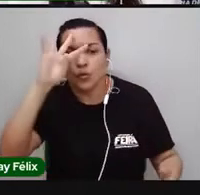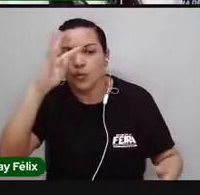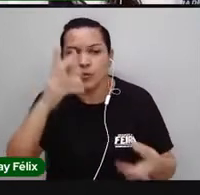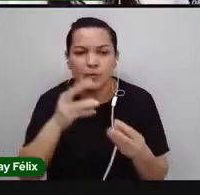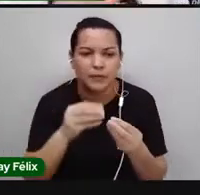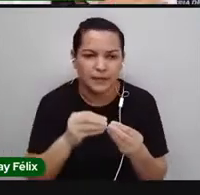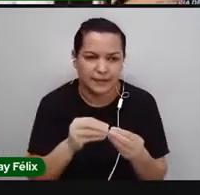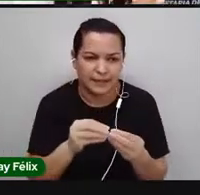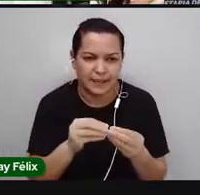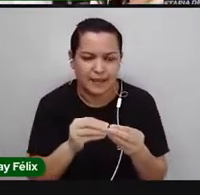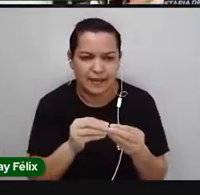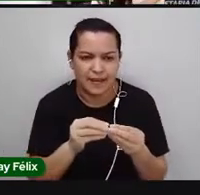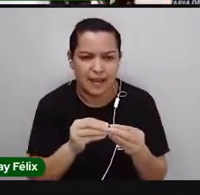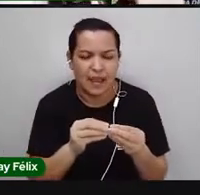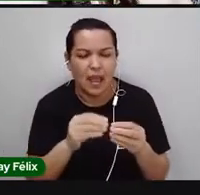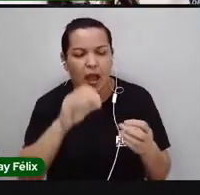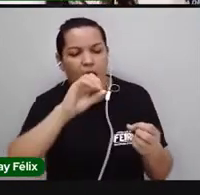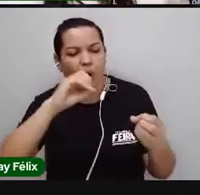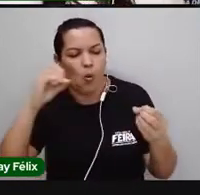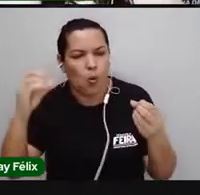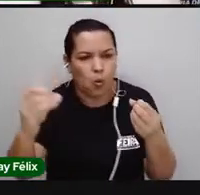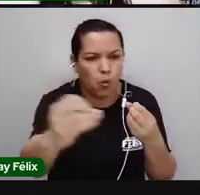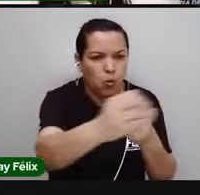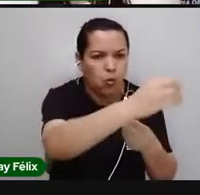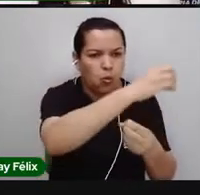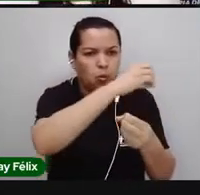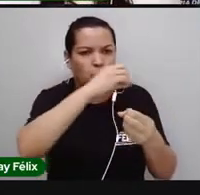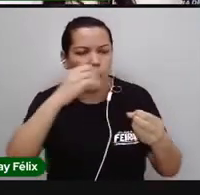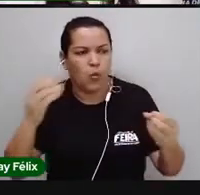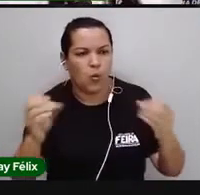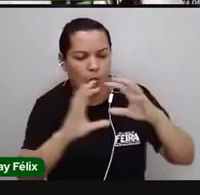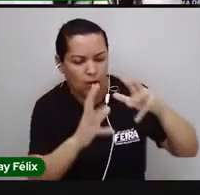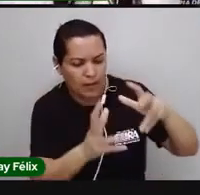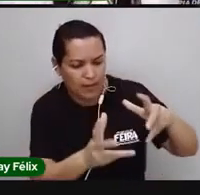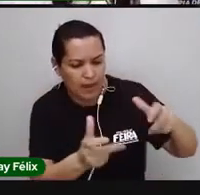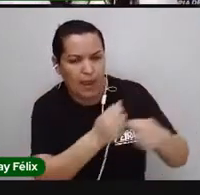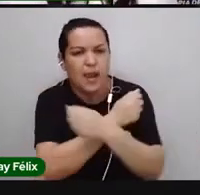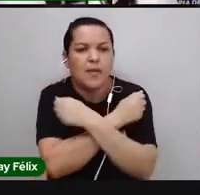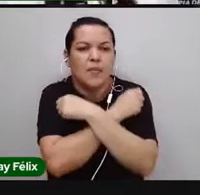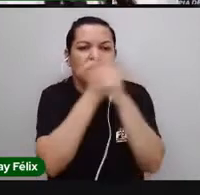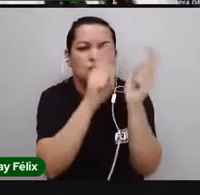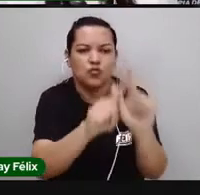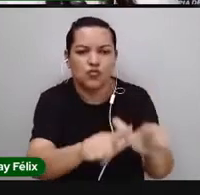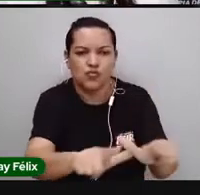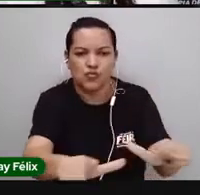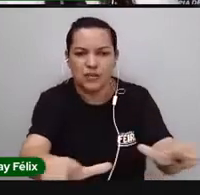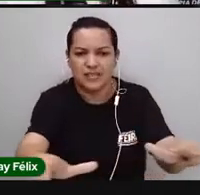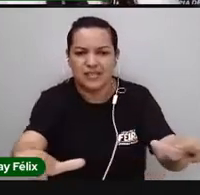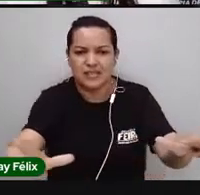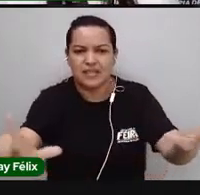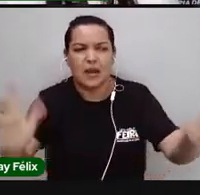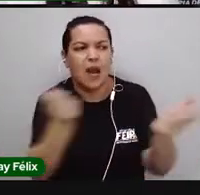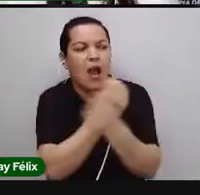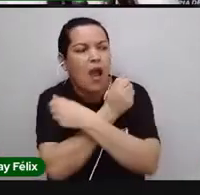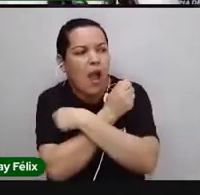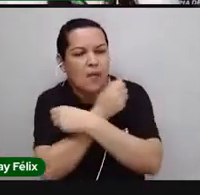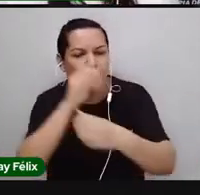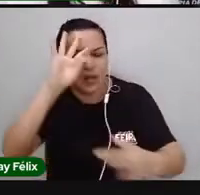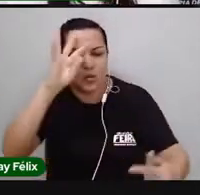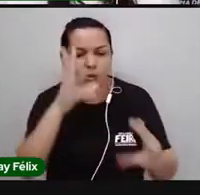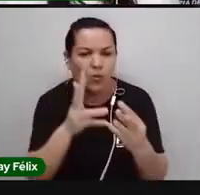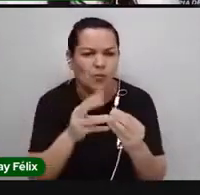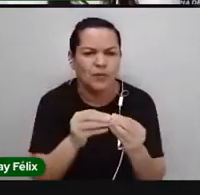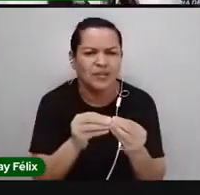órbita da terra abraça, um vácuo devagar, para abraçar o que já estava aqui, se a crença quer se